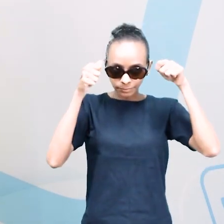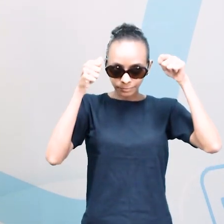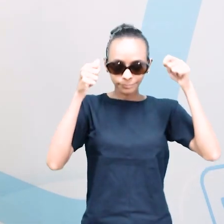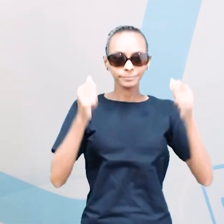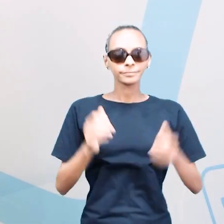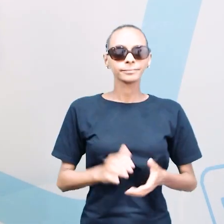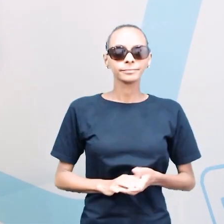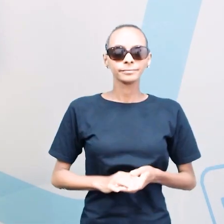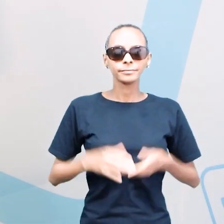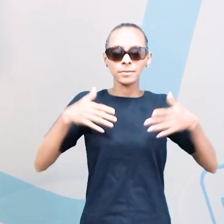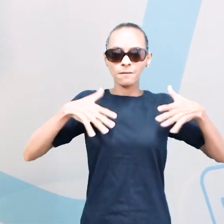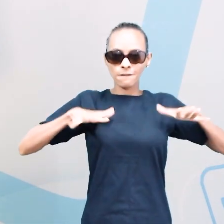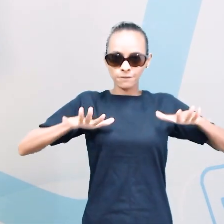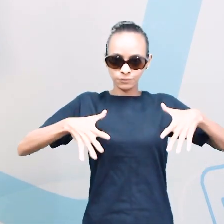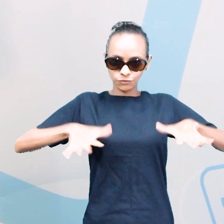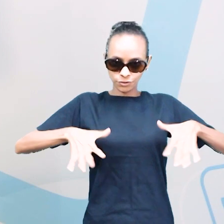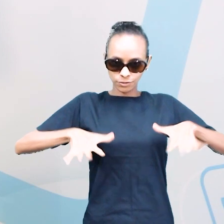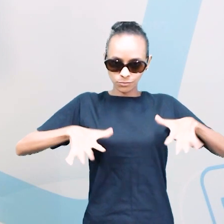Dress.